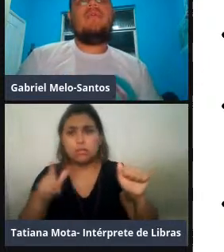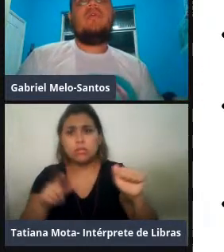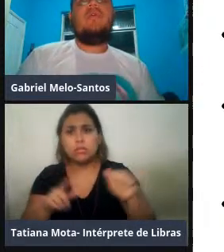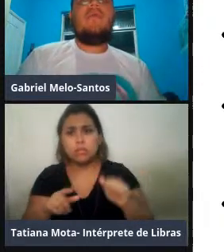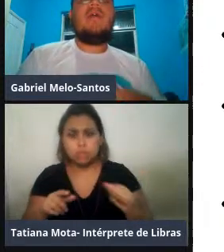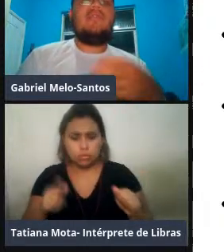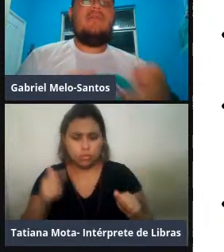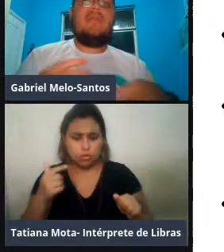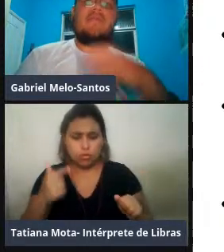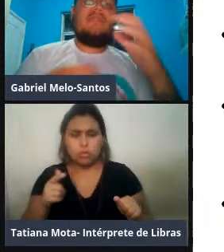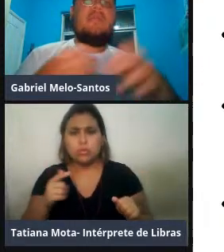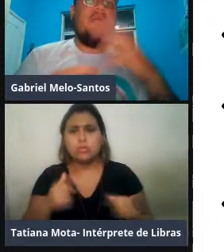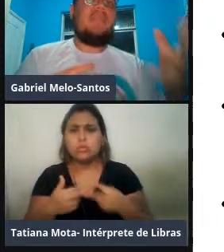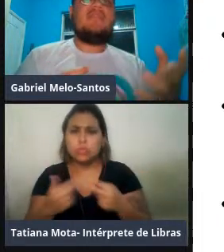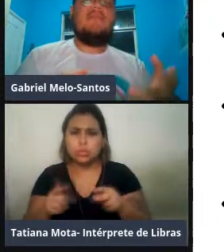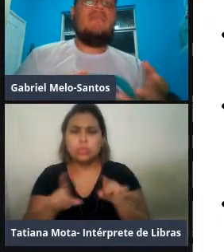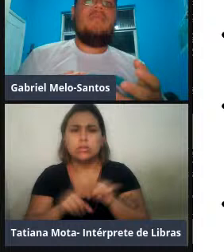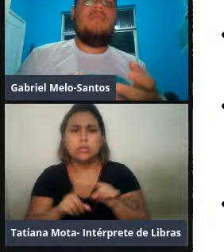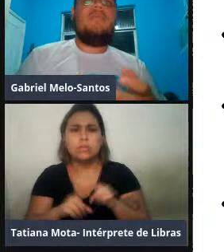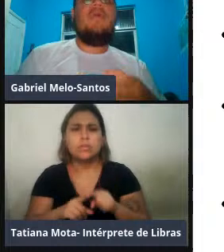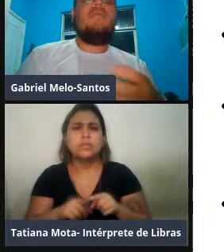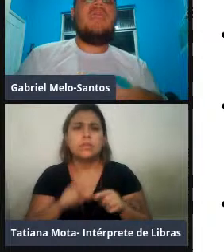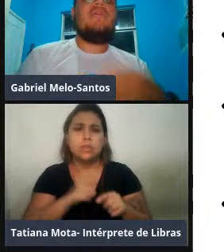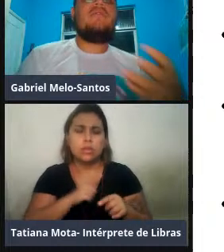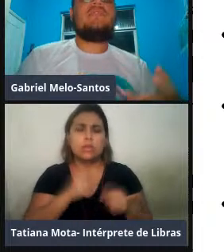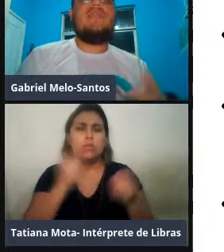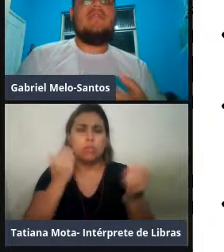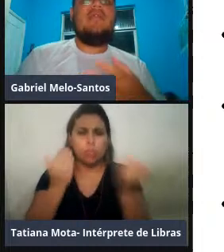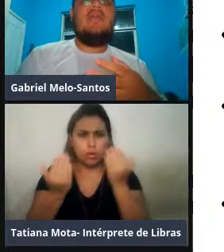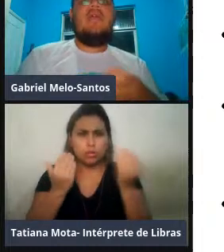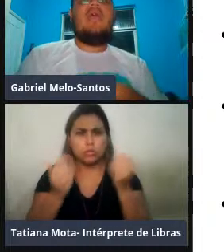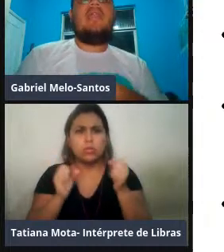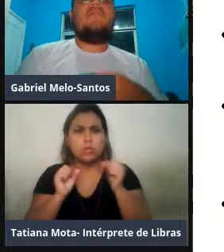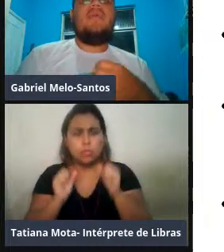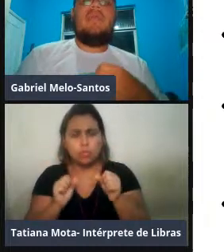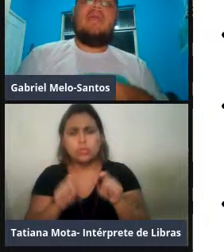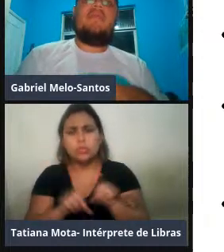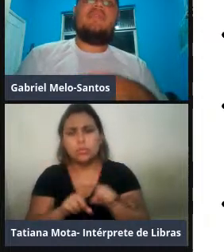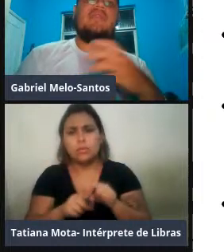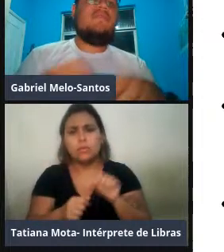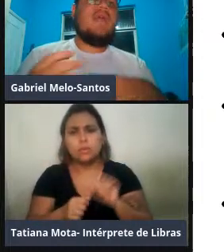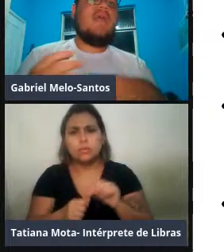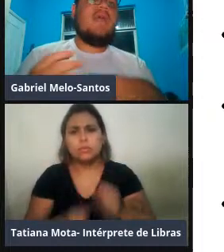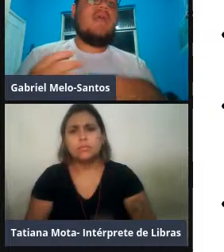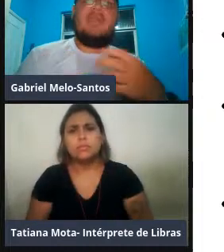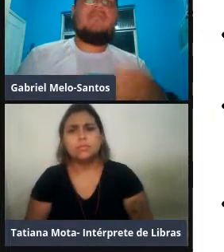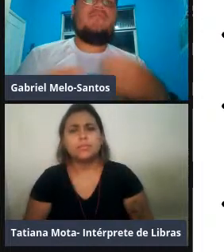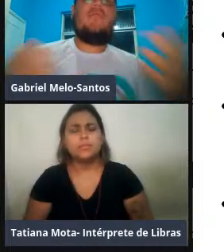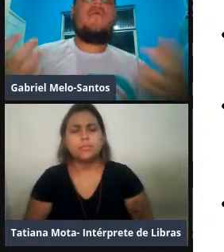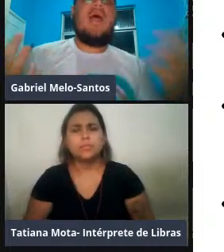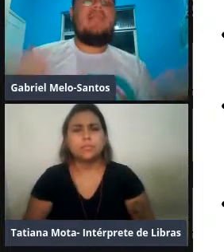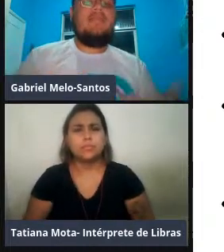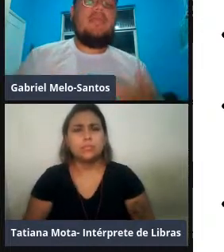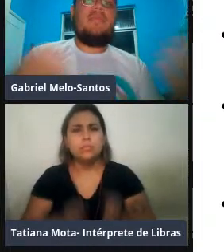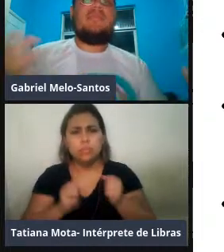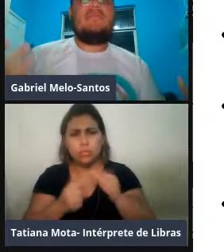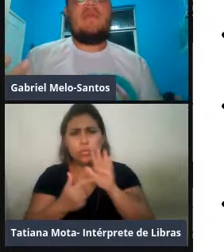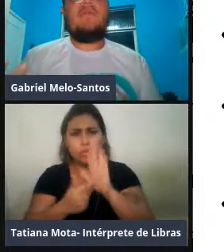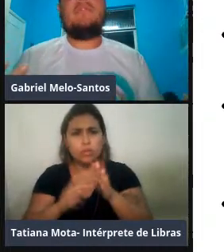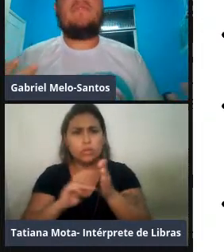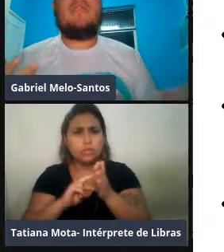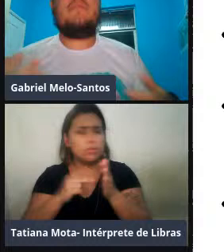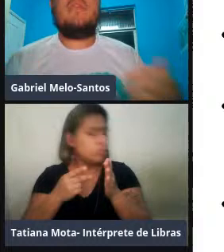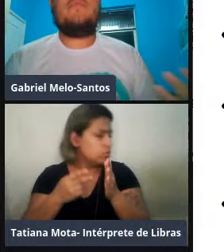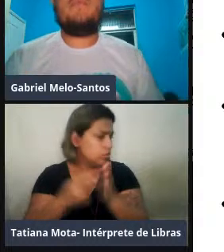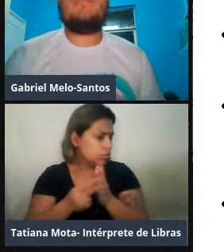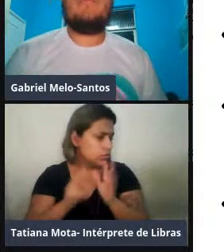artigo, né? Fazendo uma comparação bem grosseira. Ela pode significar coisas diferentes. O som A também pode